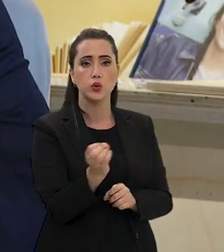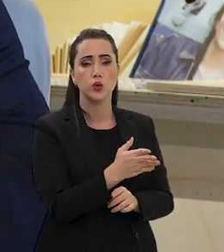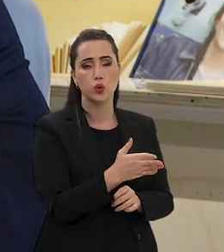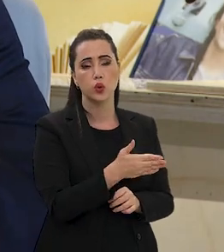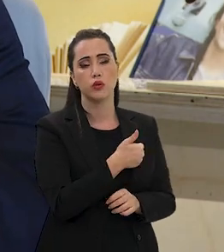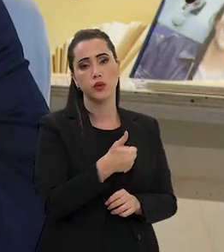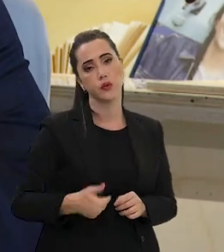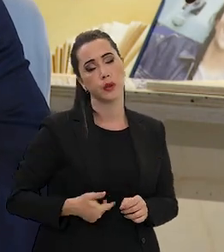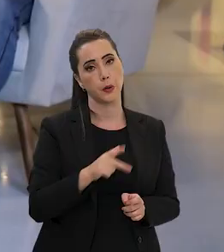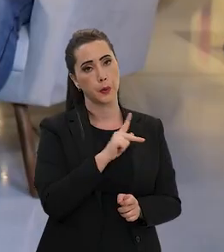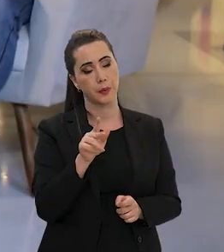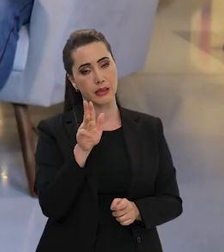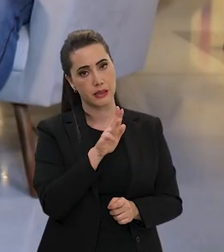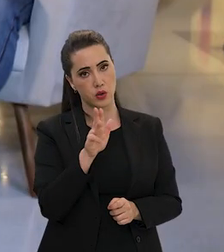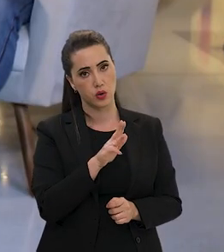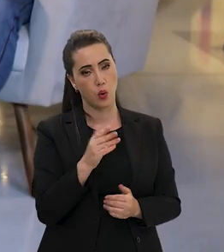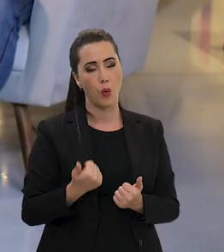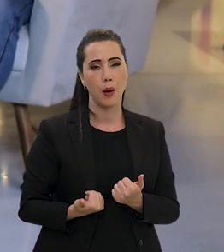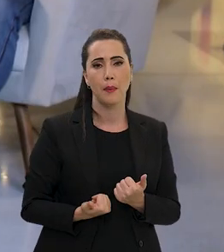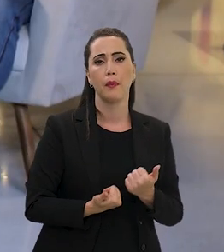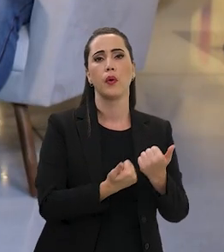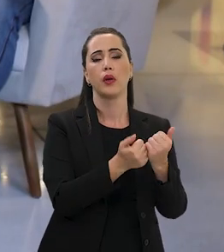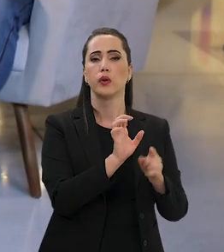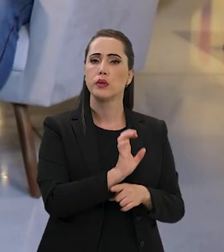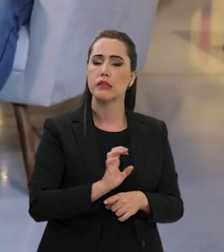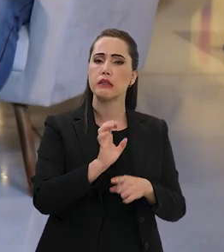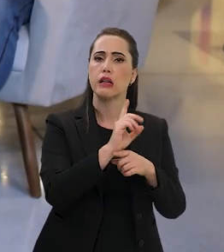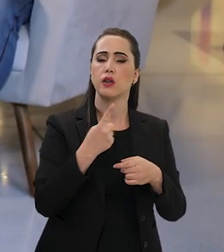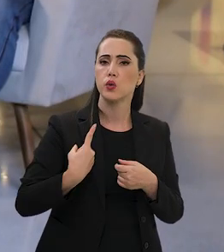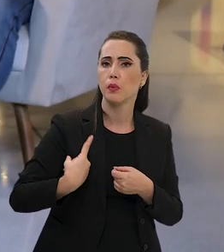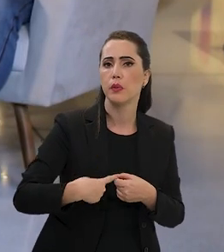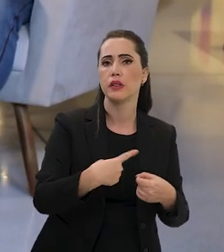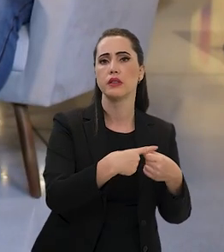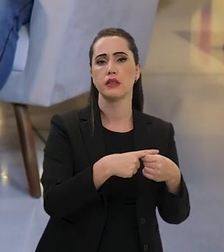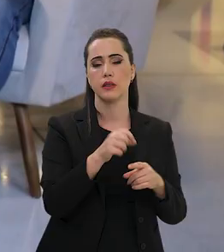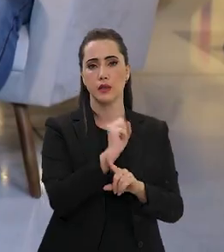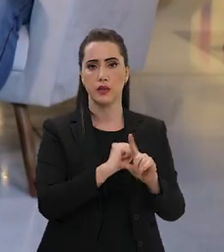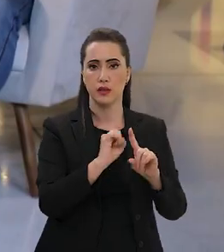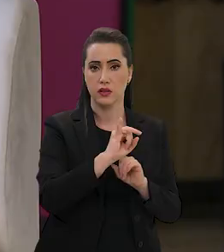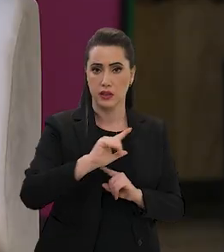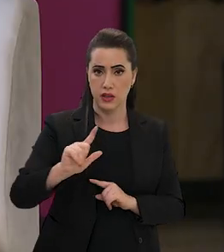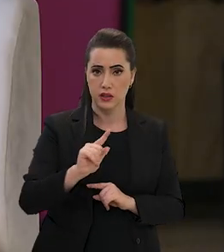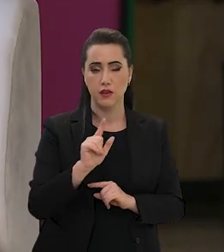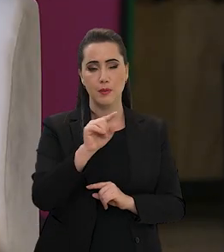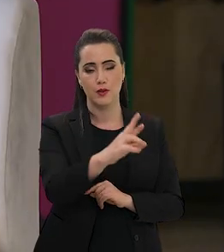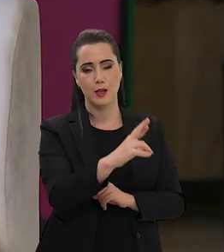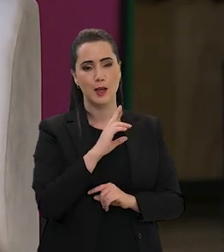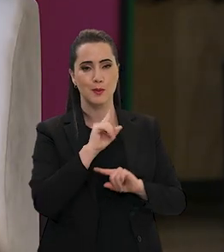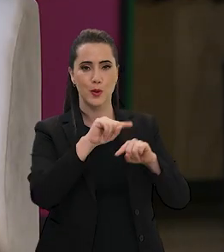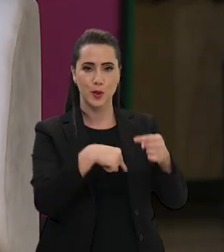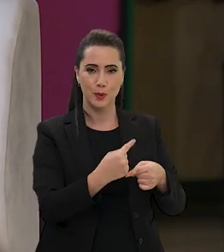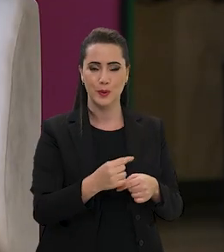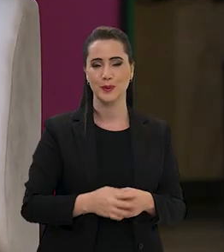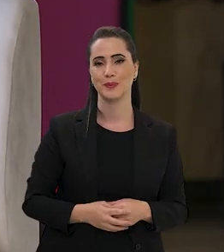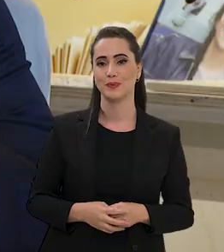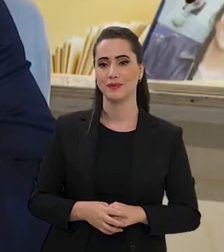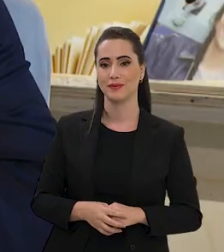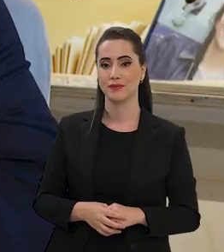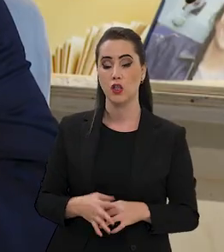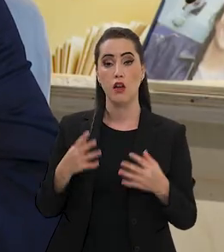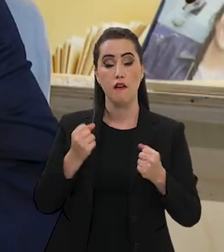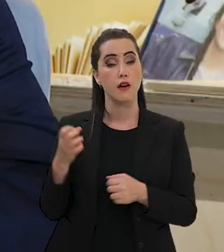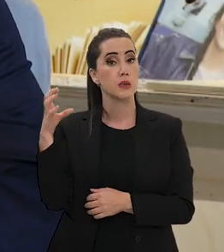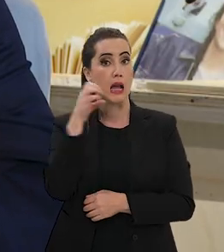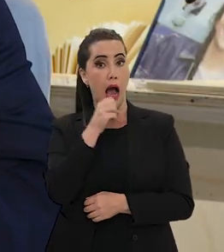novo governo do presidente Lula, a partir da colaboração de estados, municípios e da sociedade civil, mas você responde daqui a pouco para a gente.